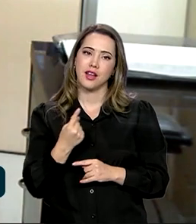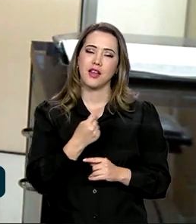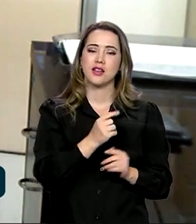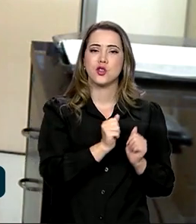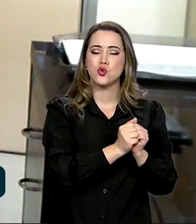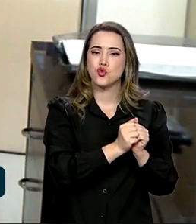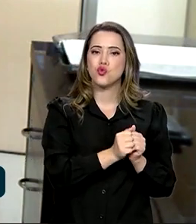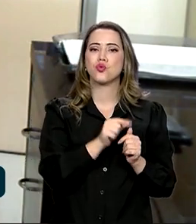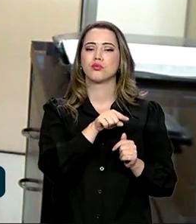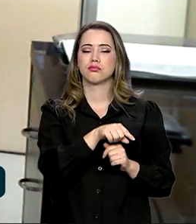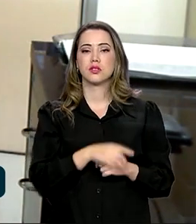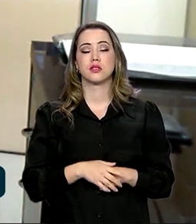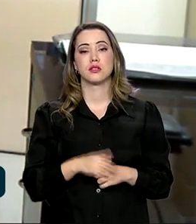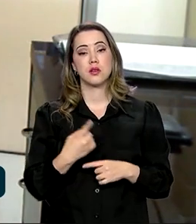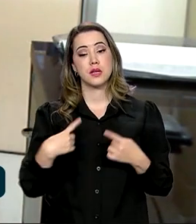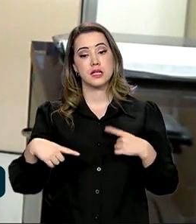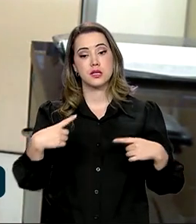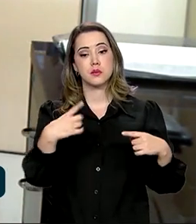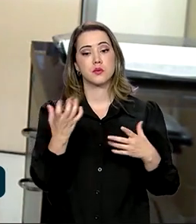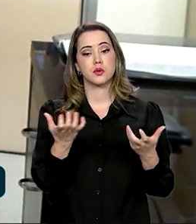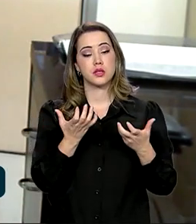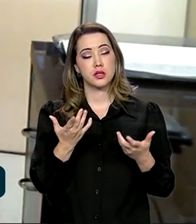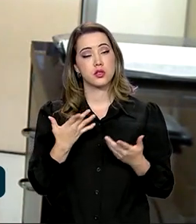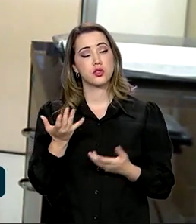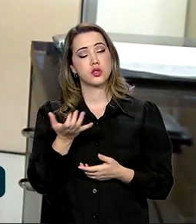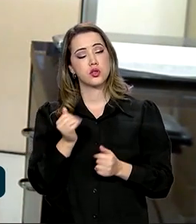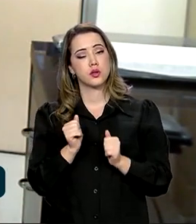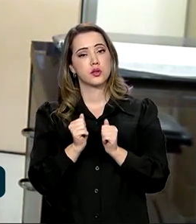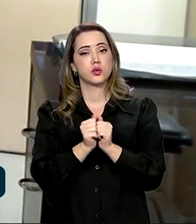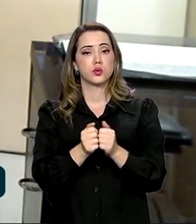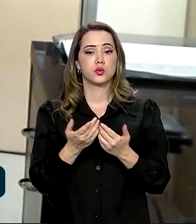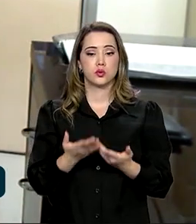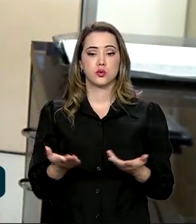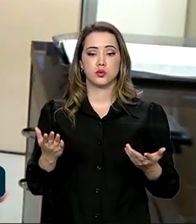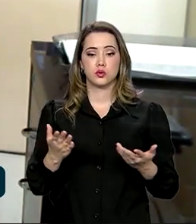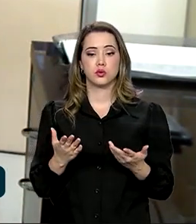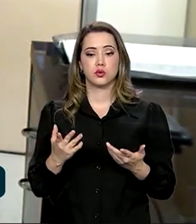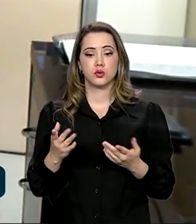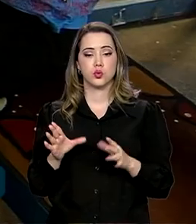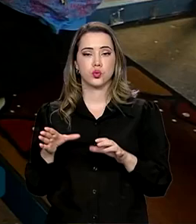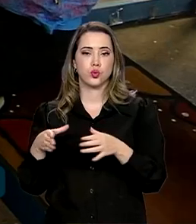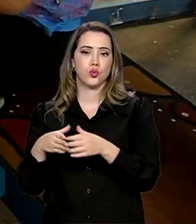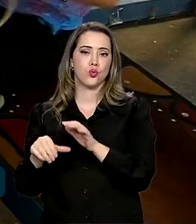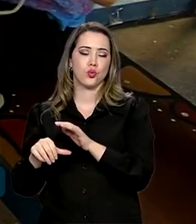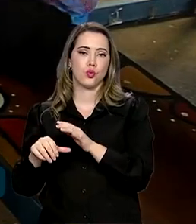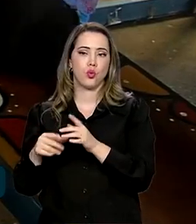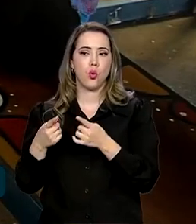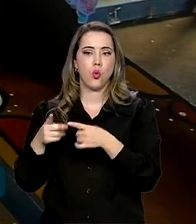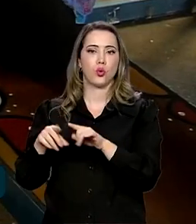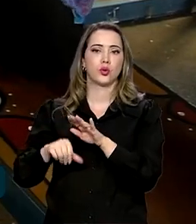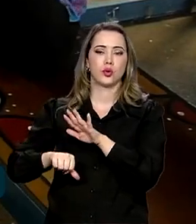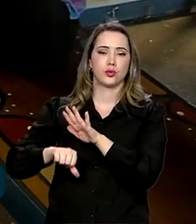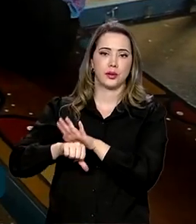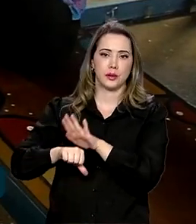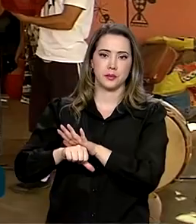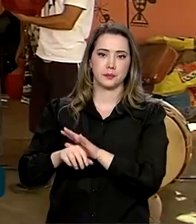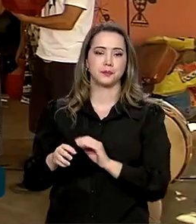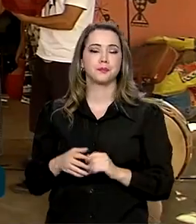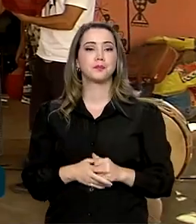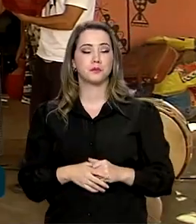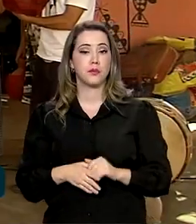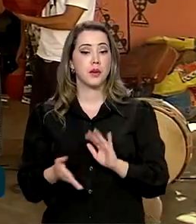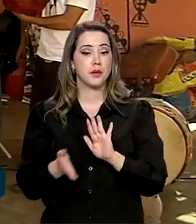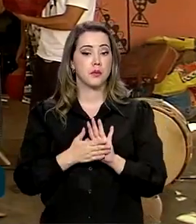Então, é essa disputa que se quer fazer com a vertente do crime. As propostas podem ser enviadas